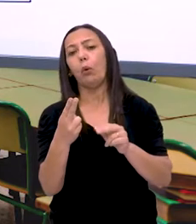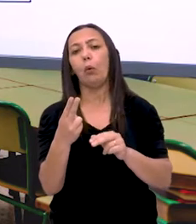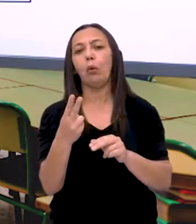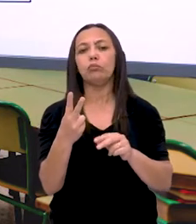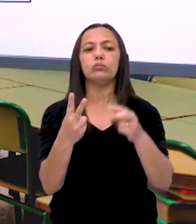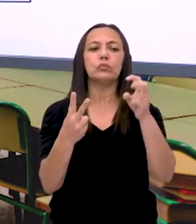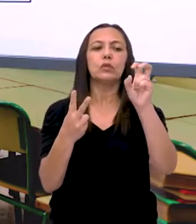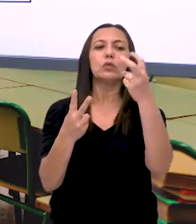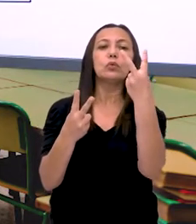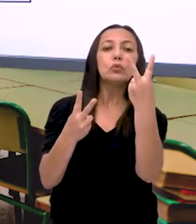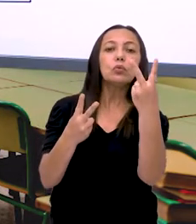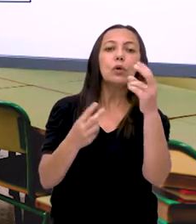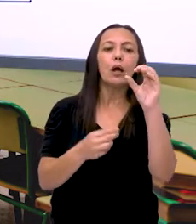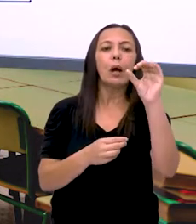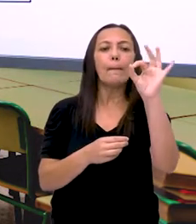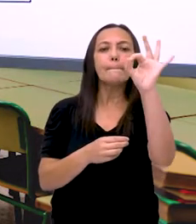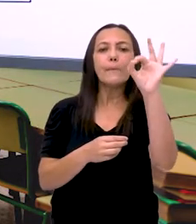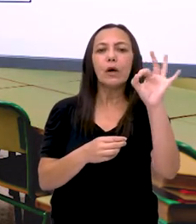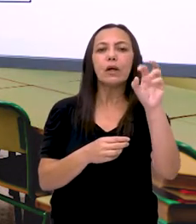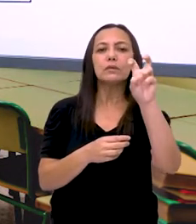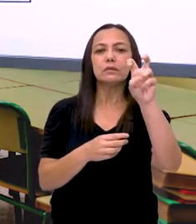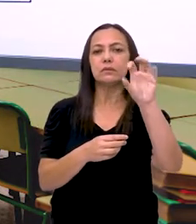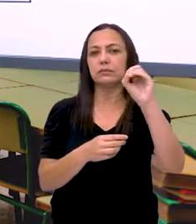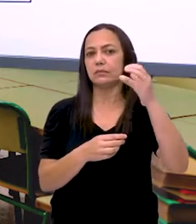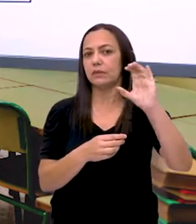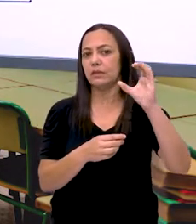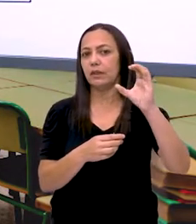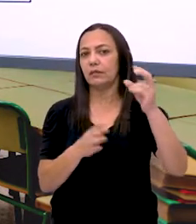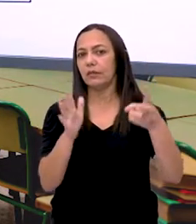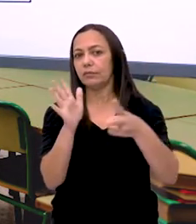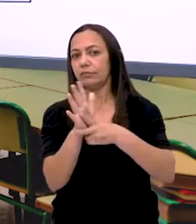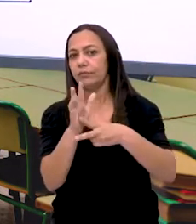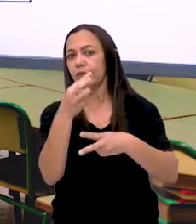moedas de 50 centavos. Que dá o total de 3.